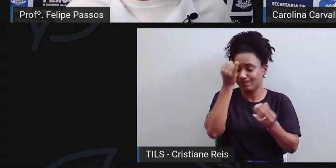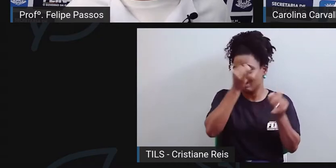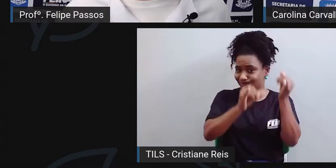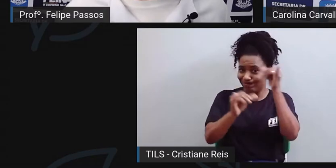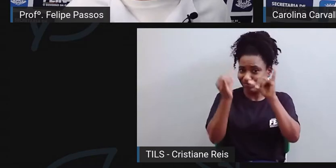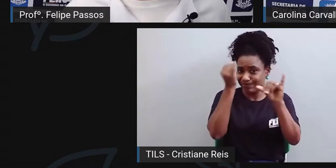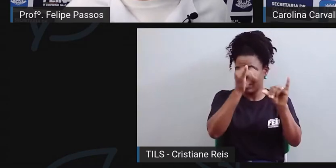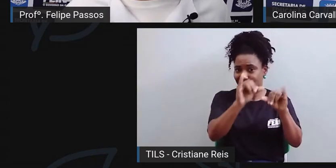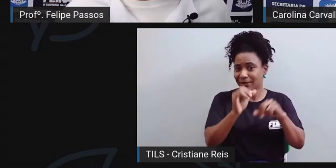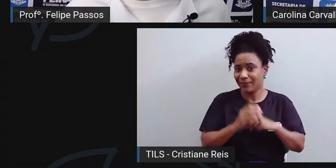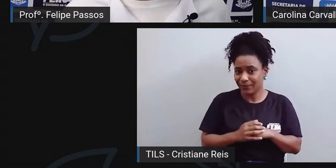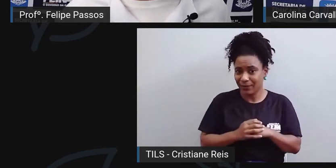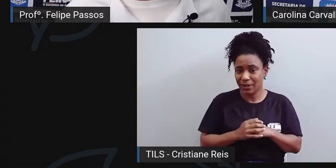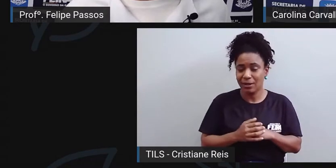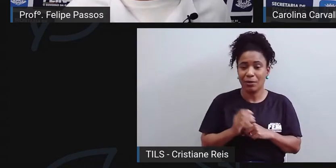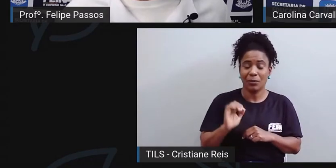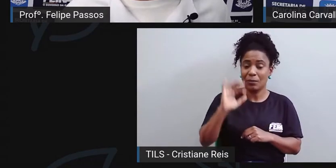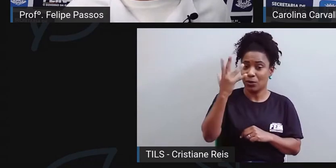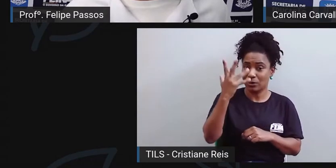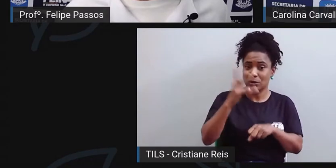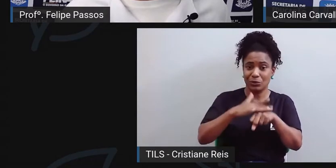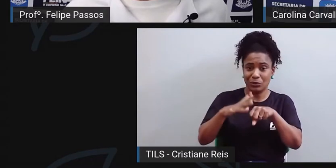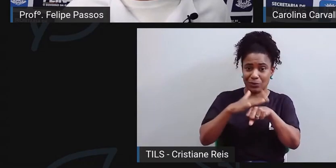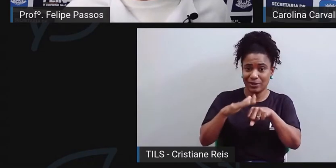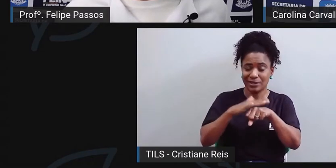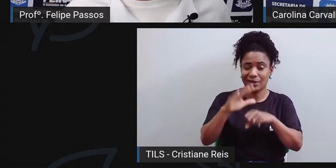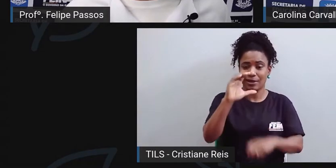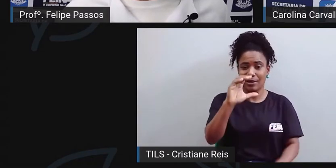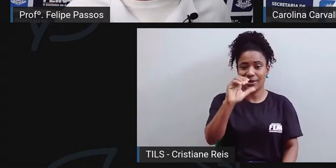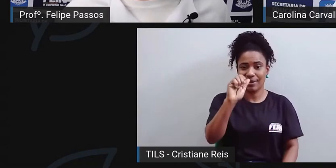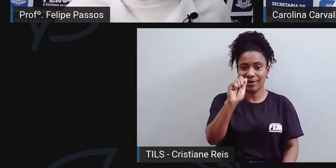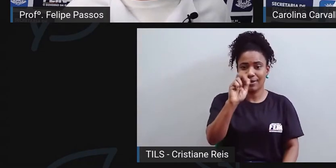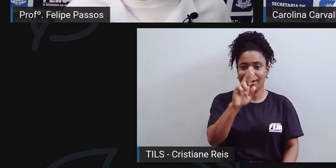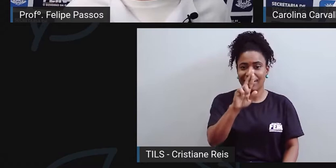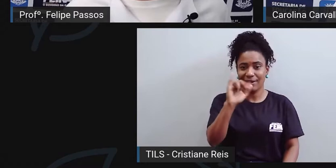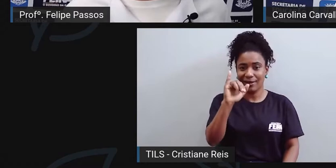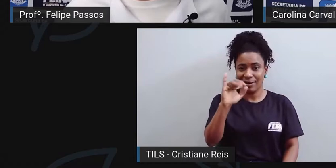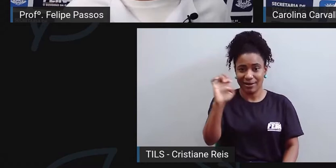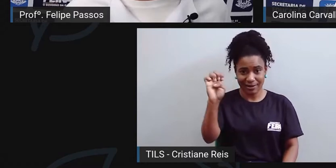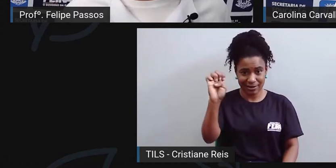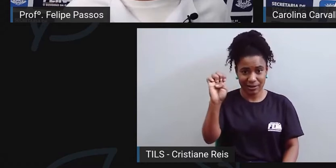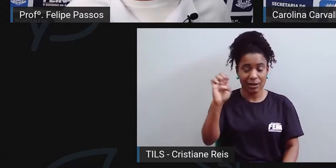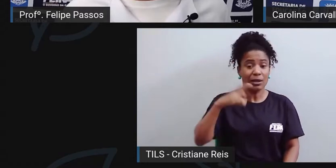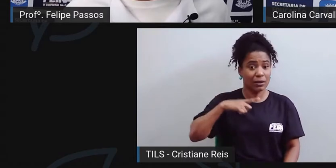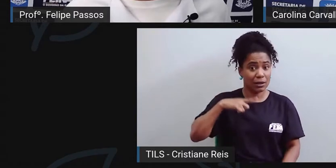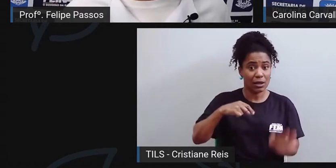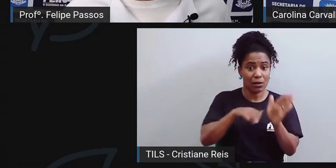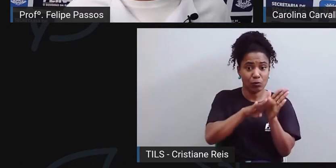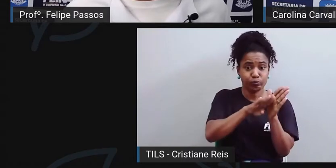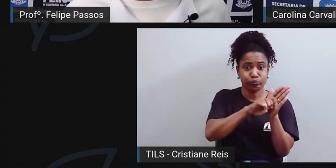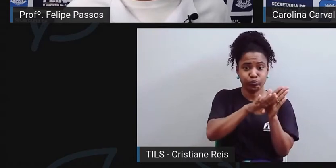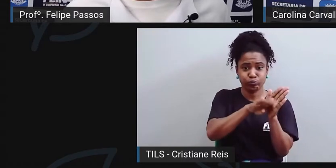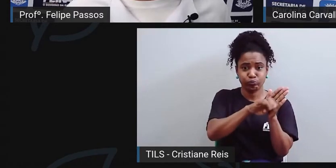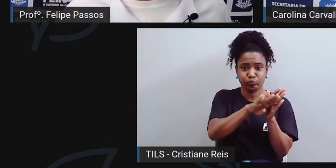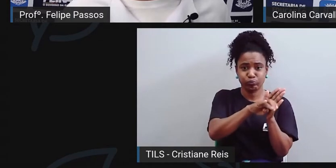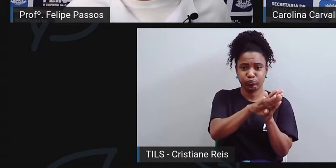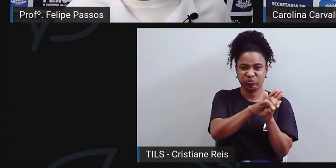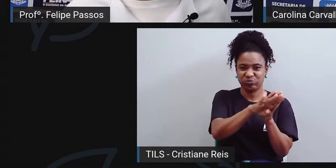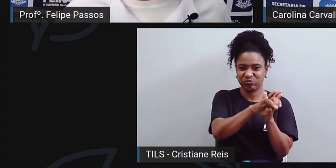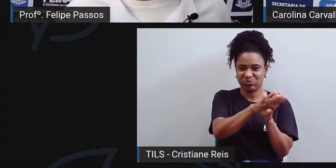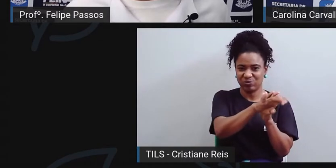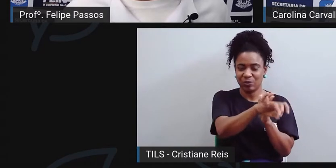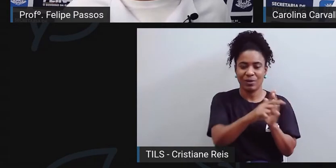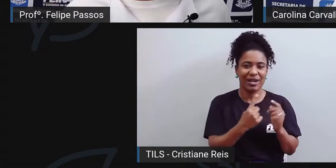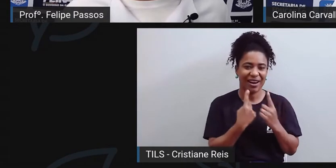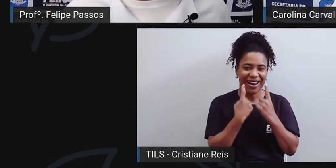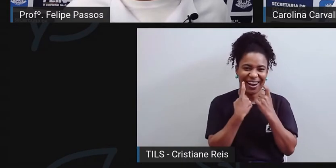A carie, ela é uma doença que ela é causada por uma bactéria, por uma bactéria específica, e essa bactéria, ela tem preferência